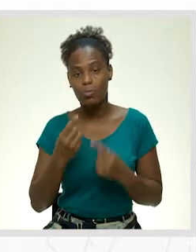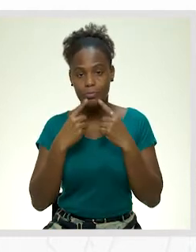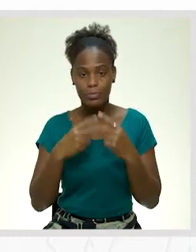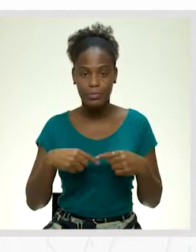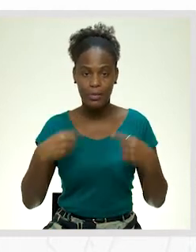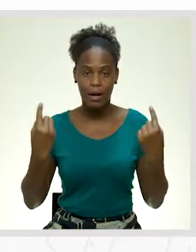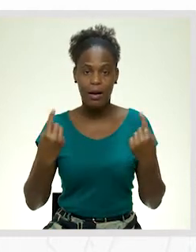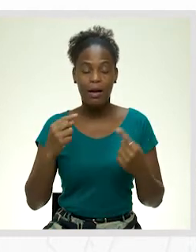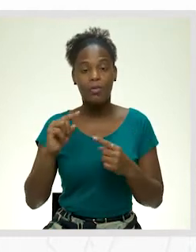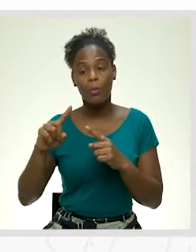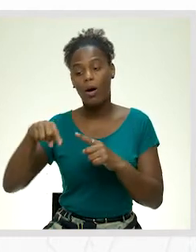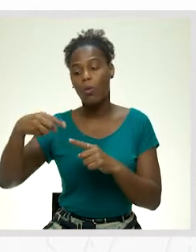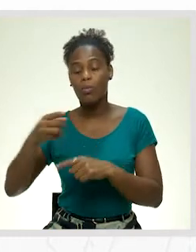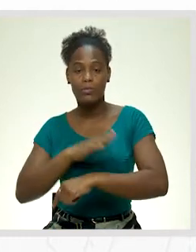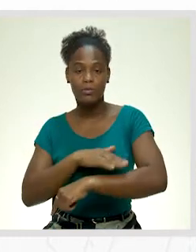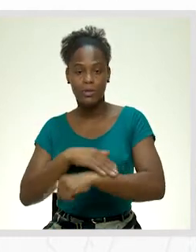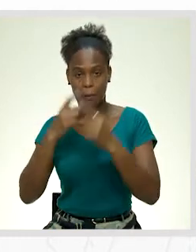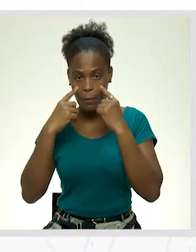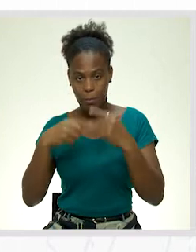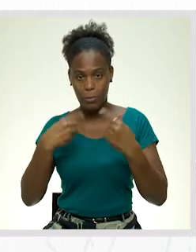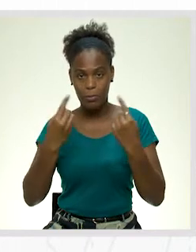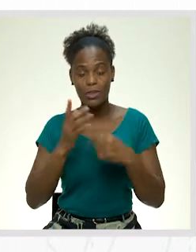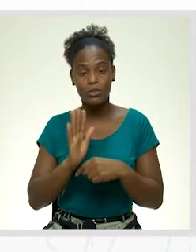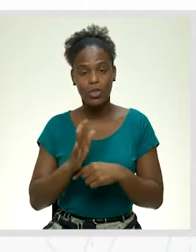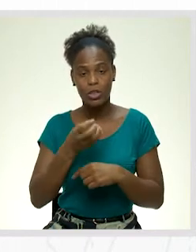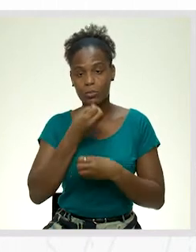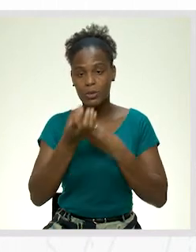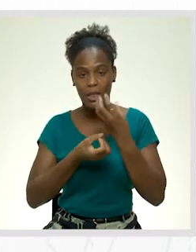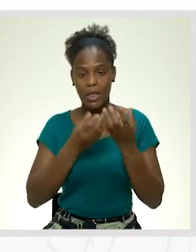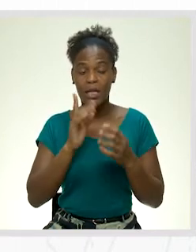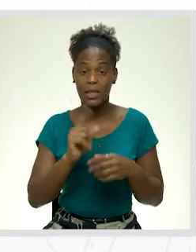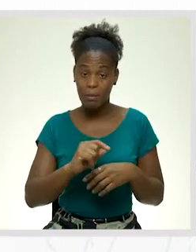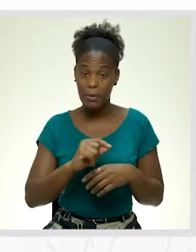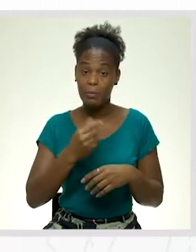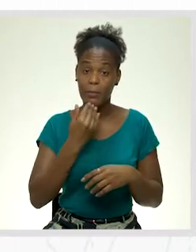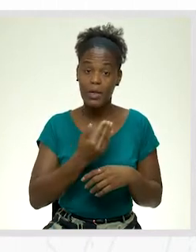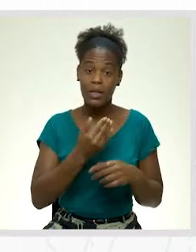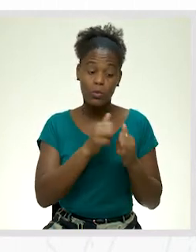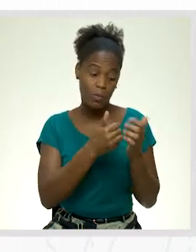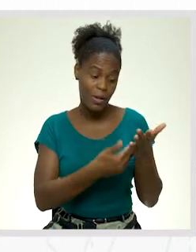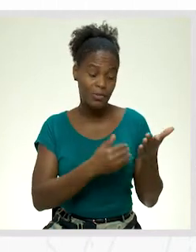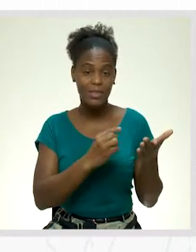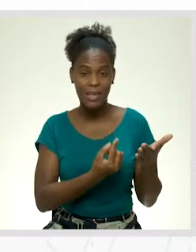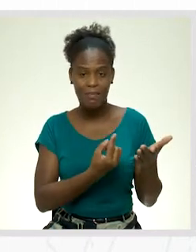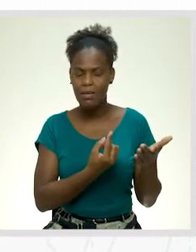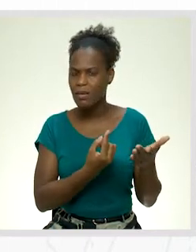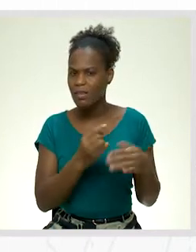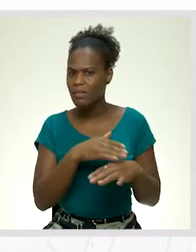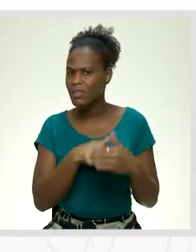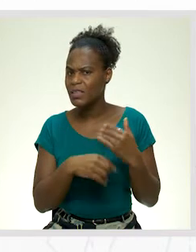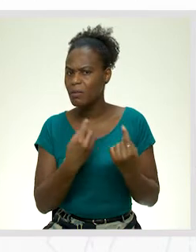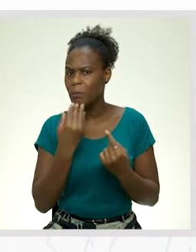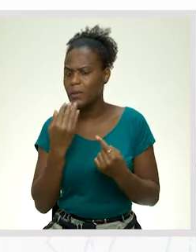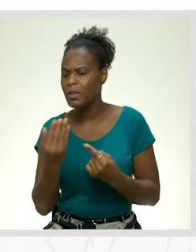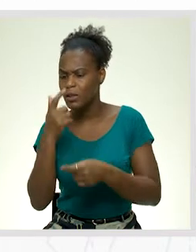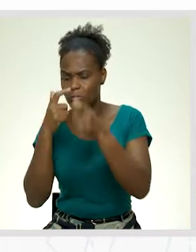declaração de uma autoridade pública. Já explicamos. Ainda, o requerimento é um documento que serve para fazer um pedido a